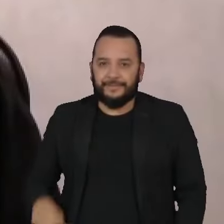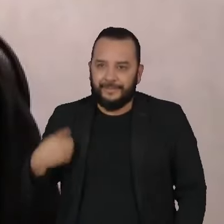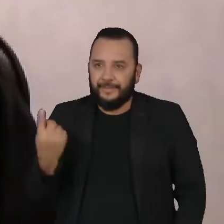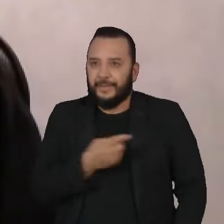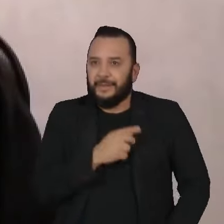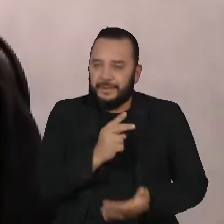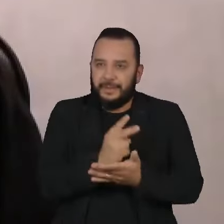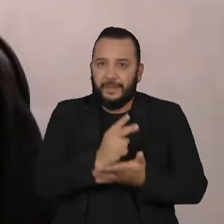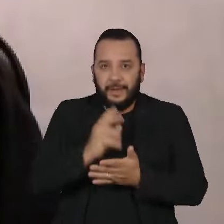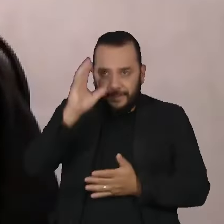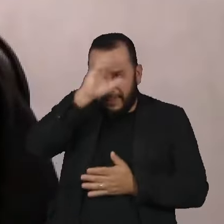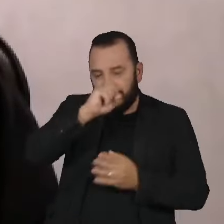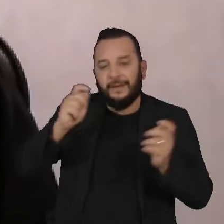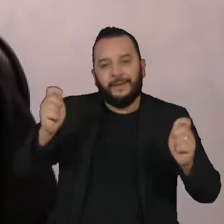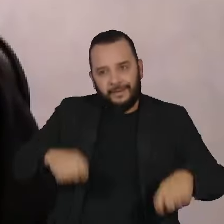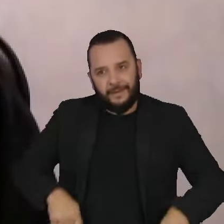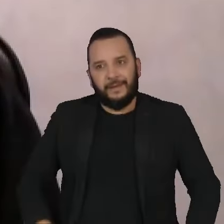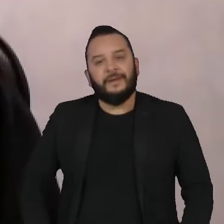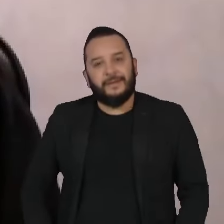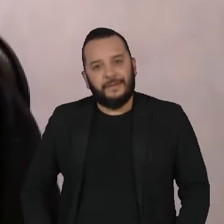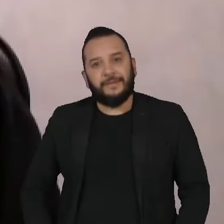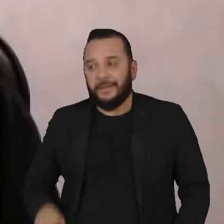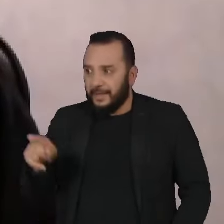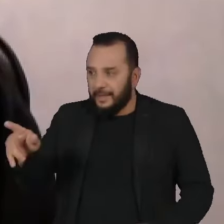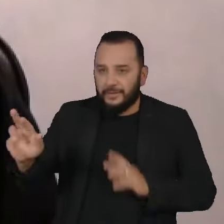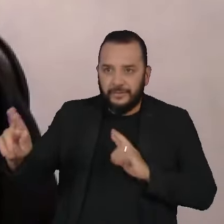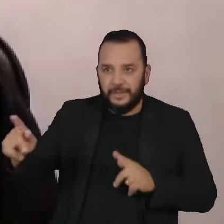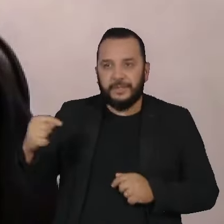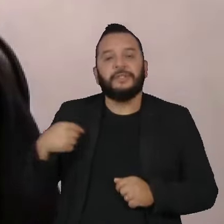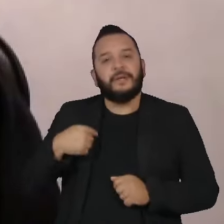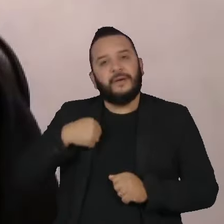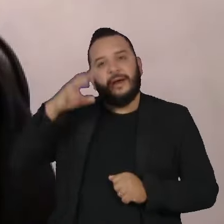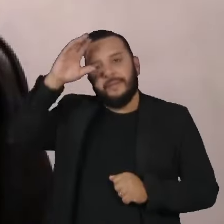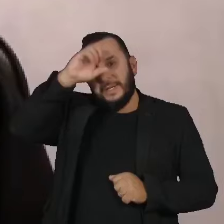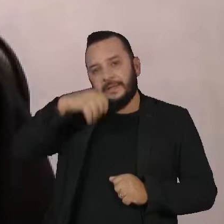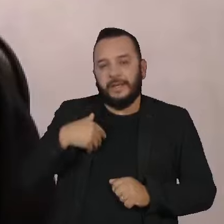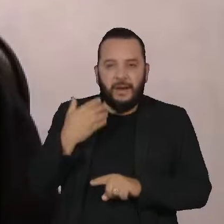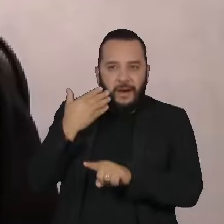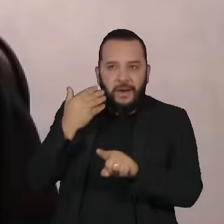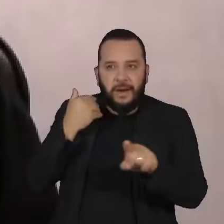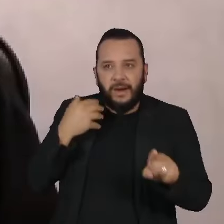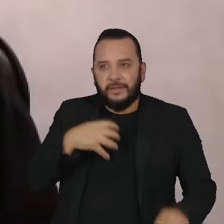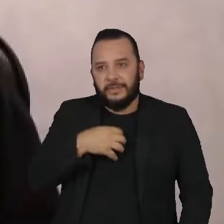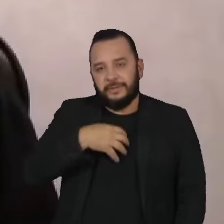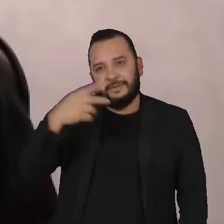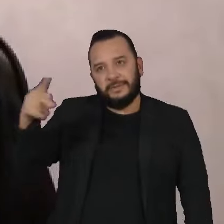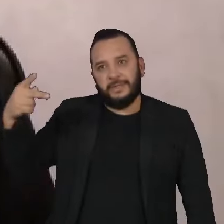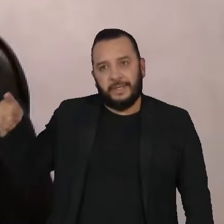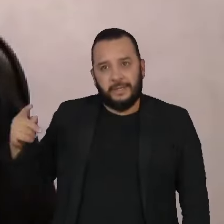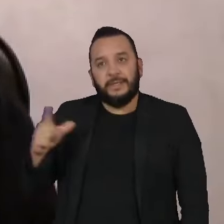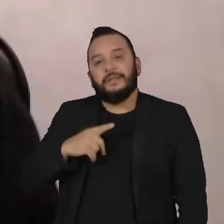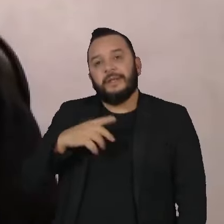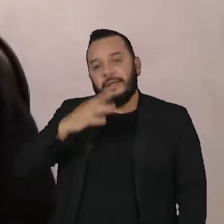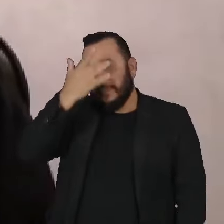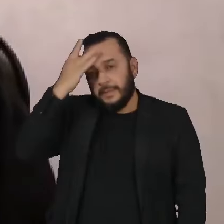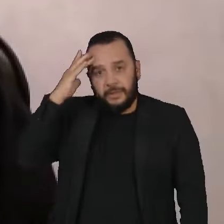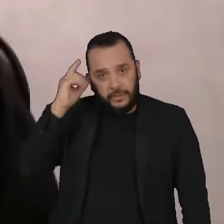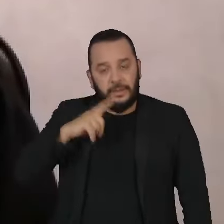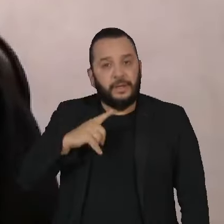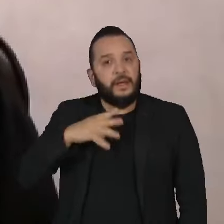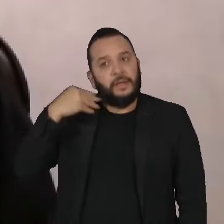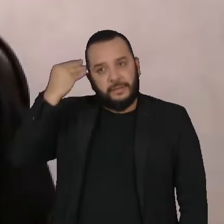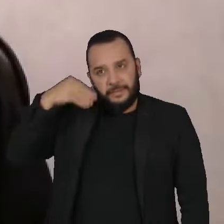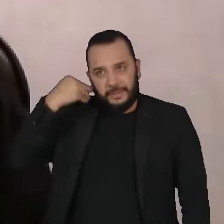aprender com o diferente, a gente sempre pode aprender bastante. Então, de um lado também a gente tem pessoas com experiência